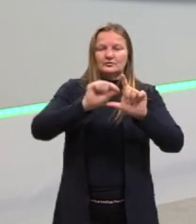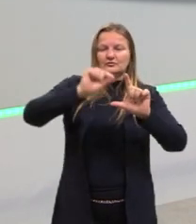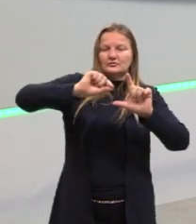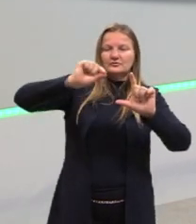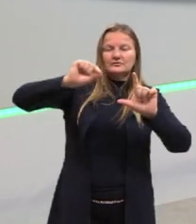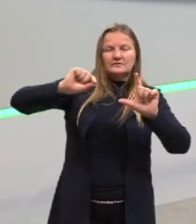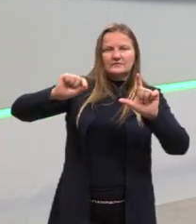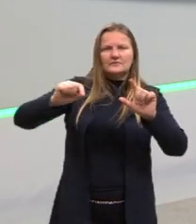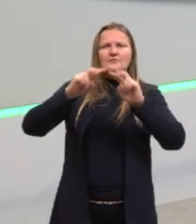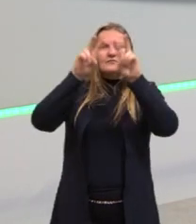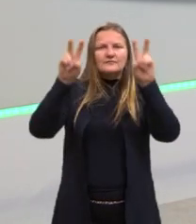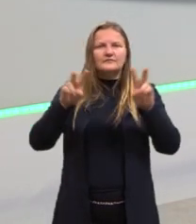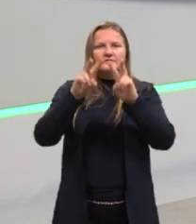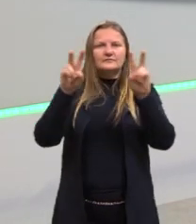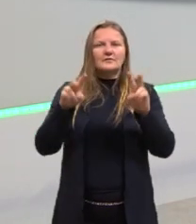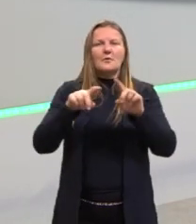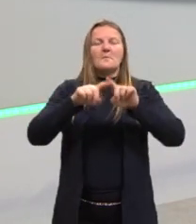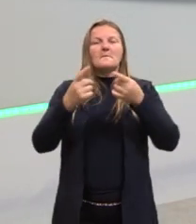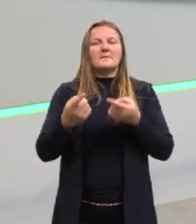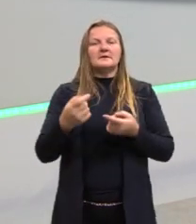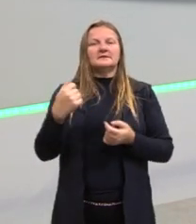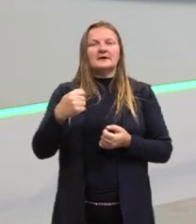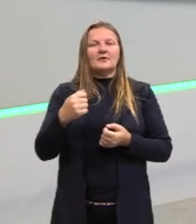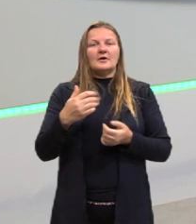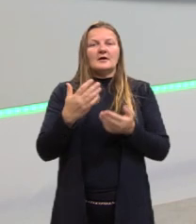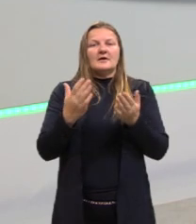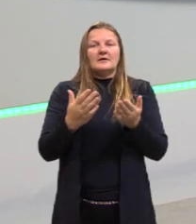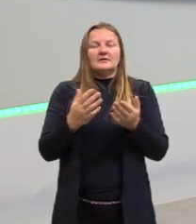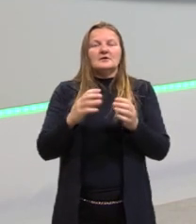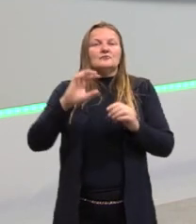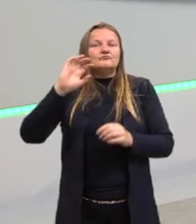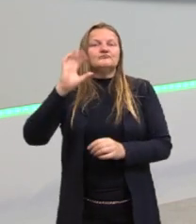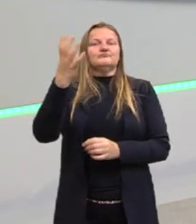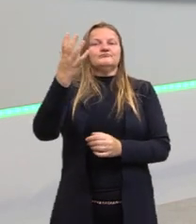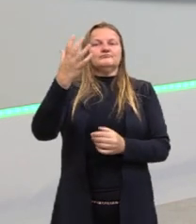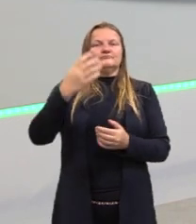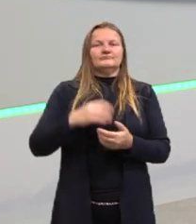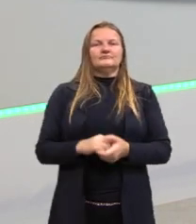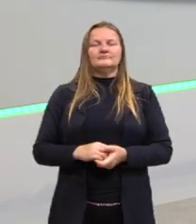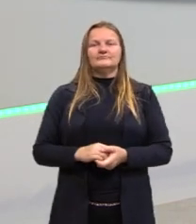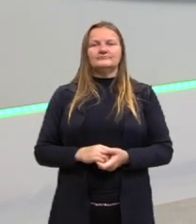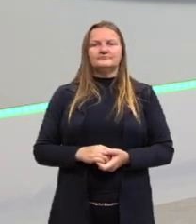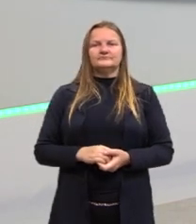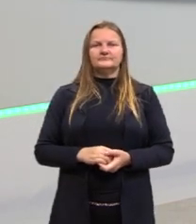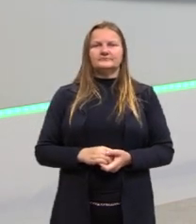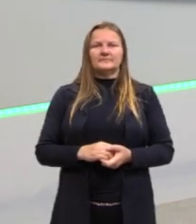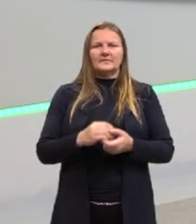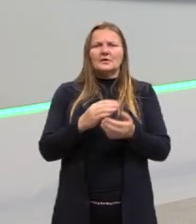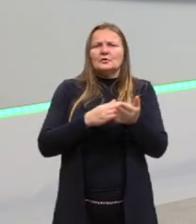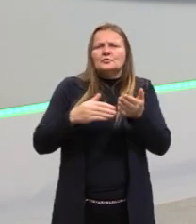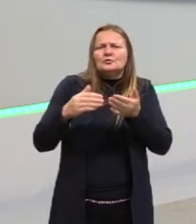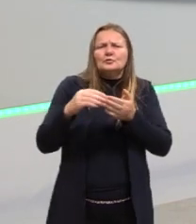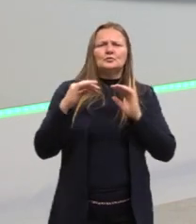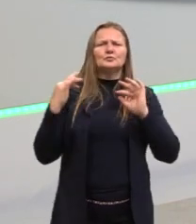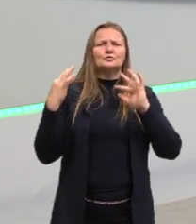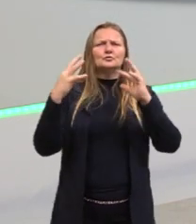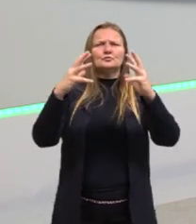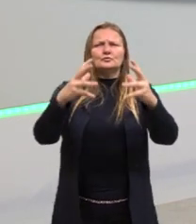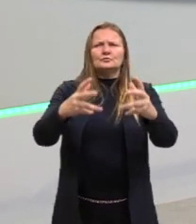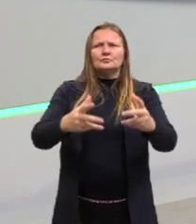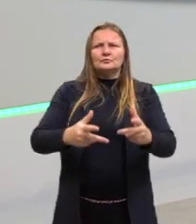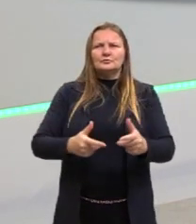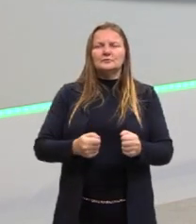visualizar melhor, mas eu preciso então dar a solução. E aí, a partir de todos esses dados, nós